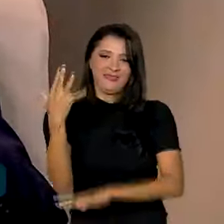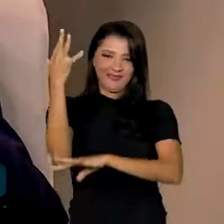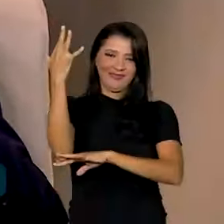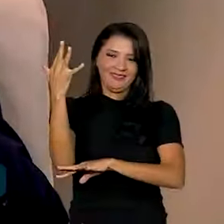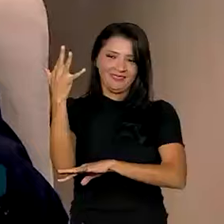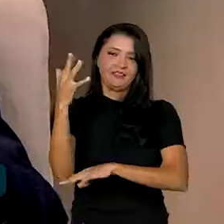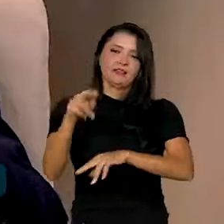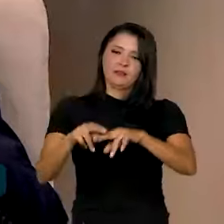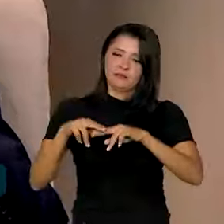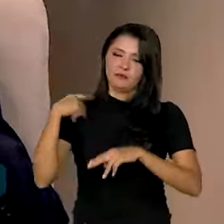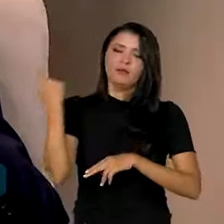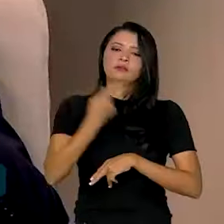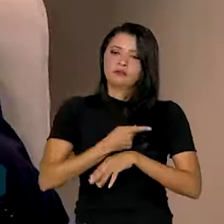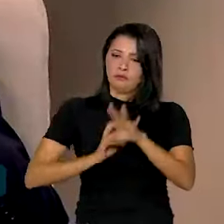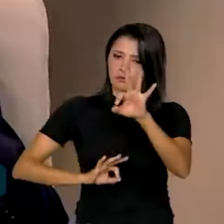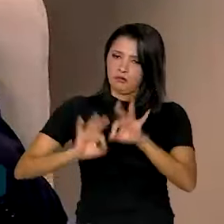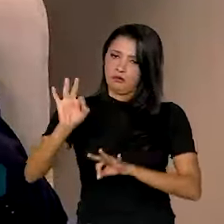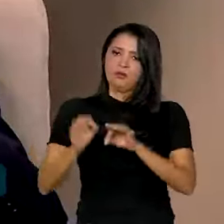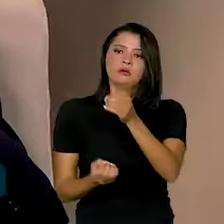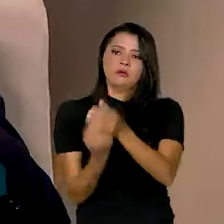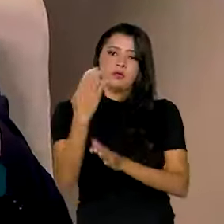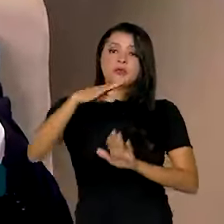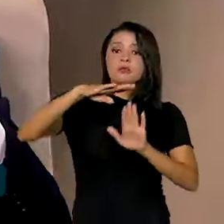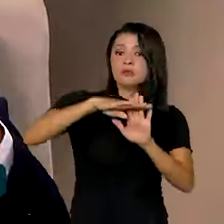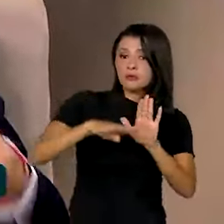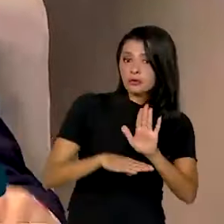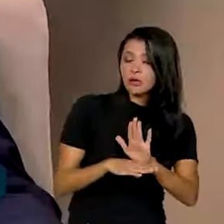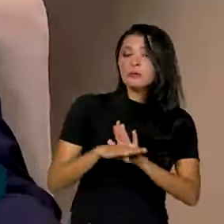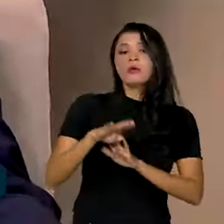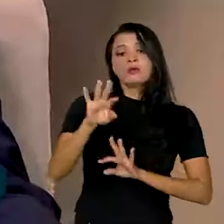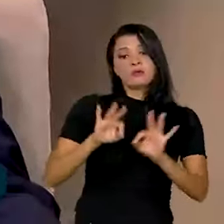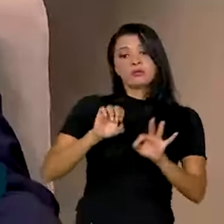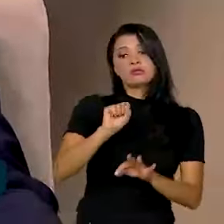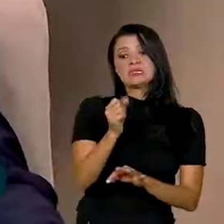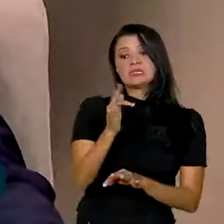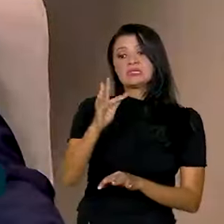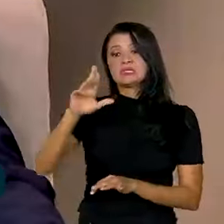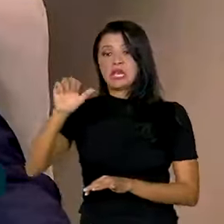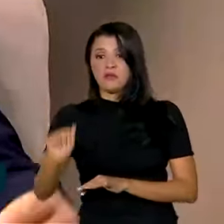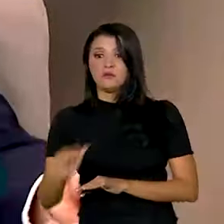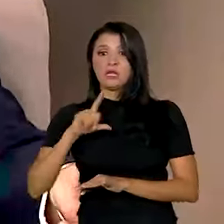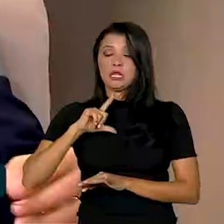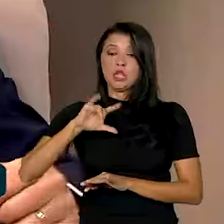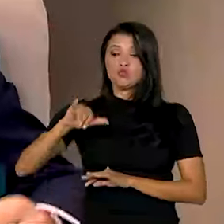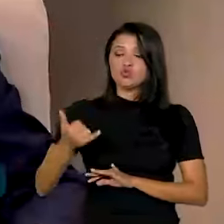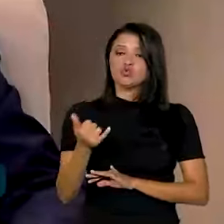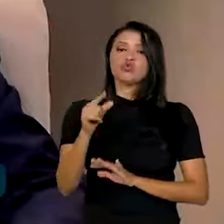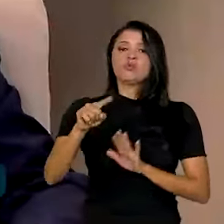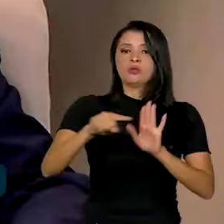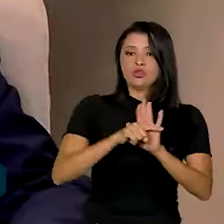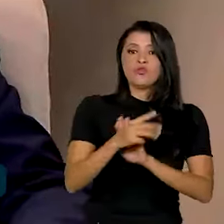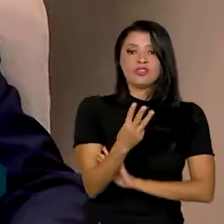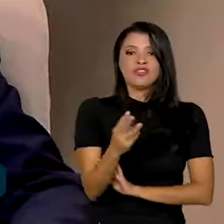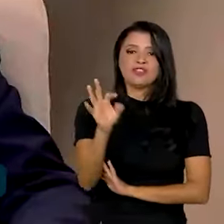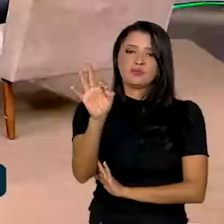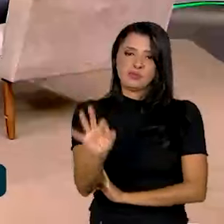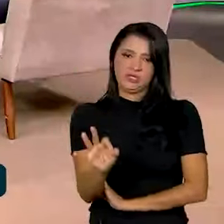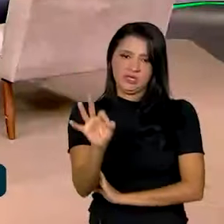estamos estabelecendo esse programa. E no plano safra tem um incentivo de um juro negativo, de 3%.